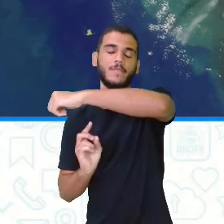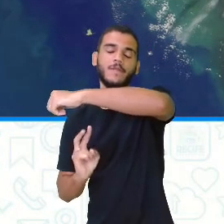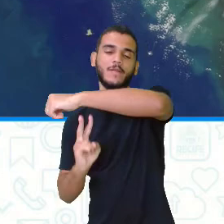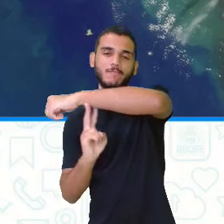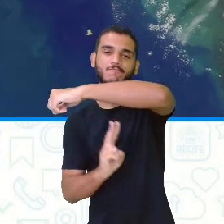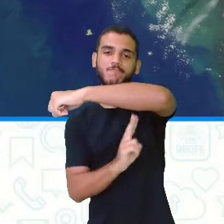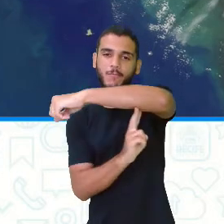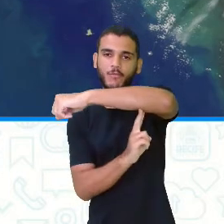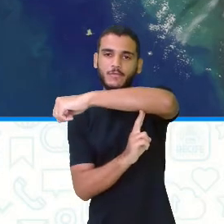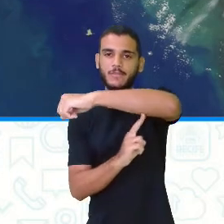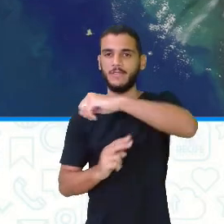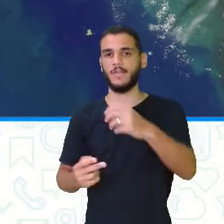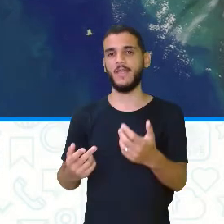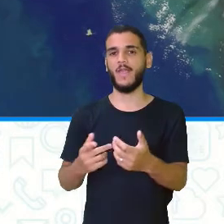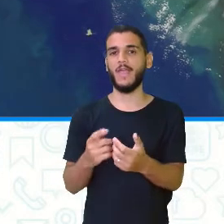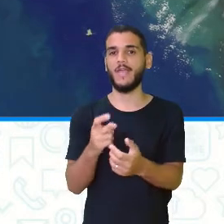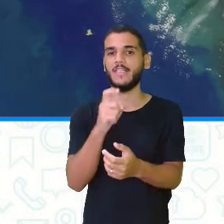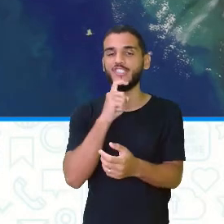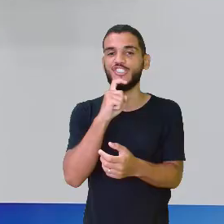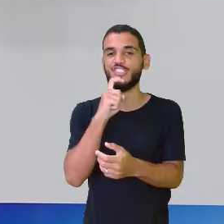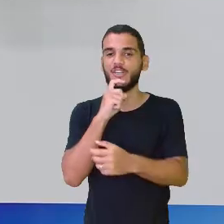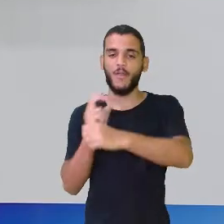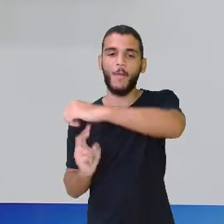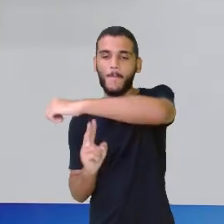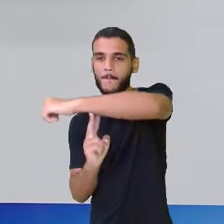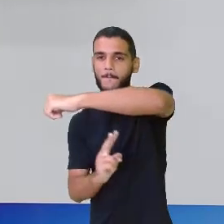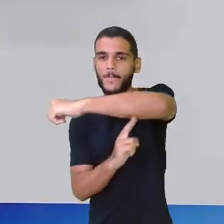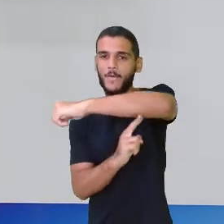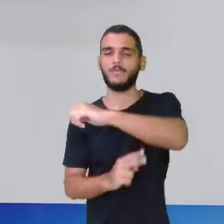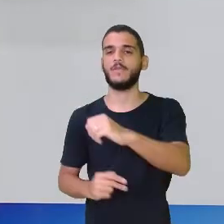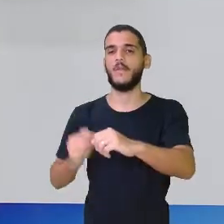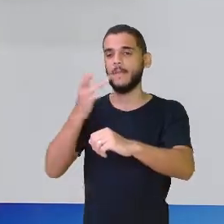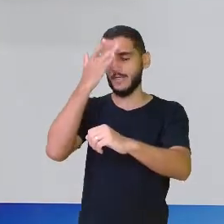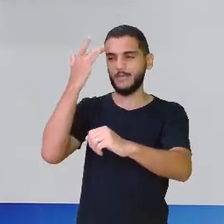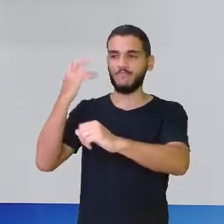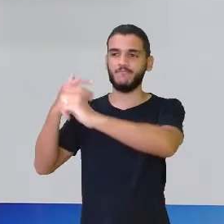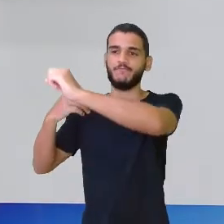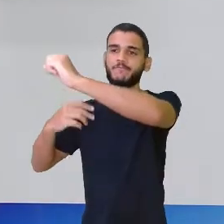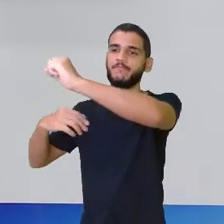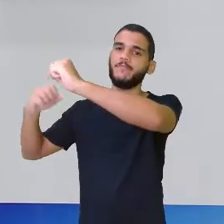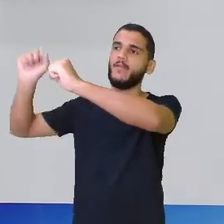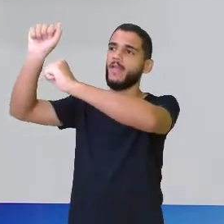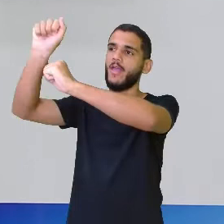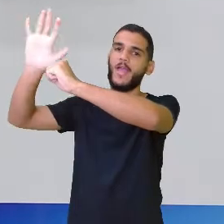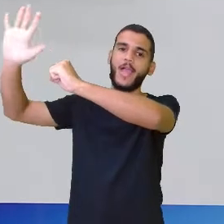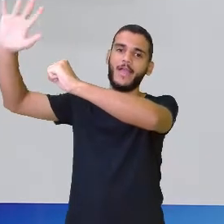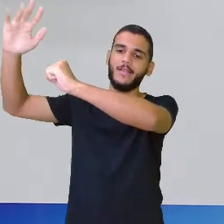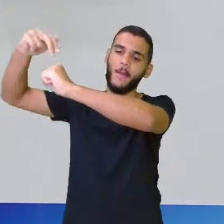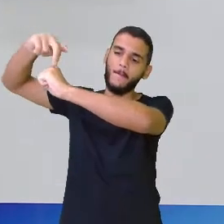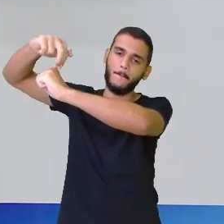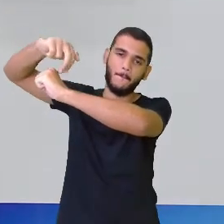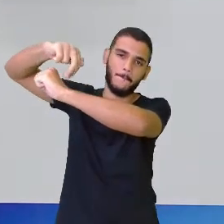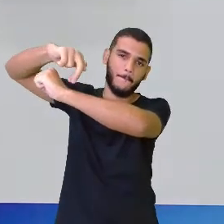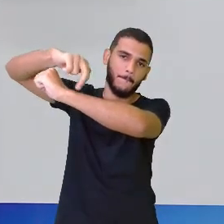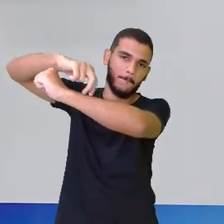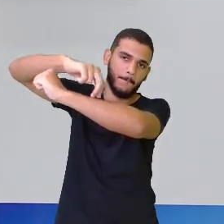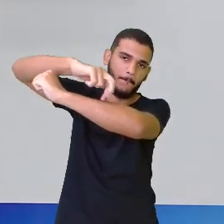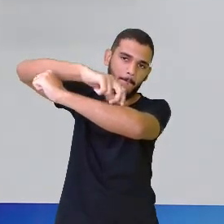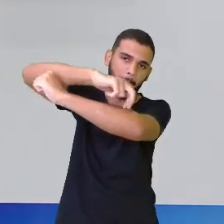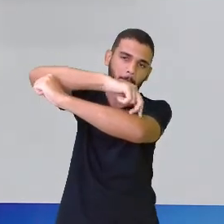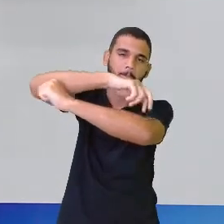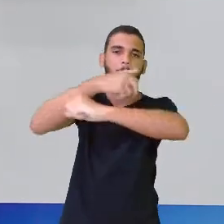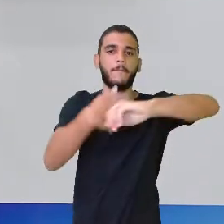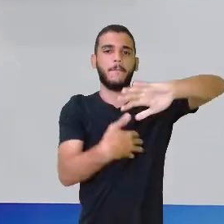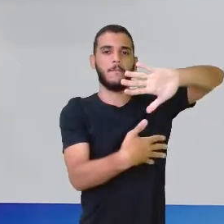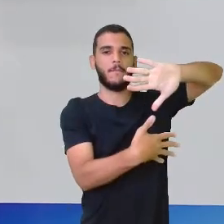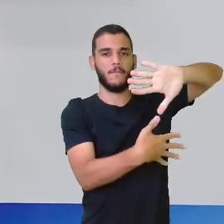América. E isso, gente, não estou falando de agora não, tá? Eu estou falando de anos, muitos anos atrás. E por que eles faziam isso? Qual era